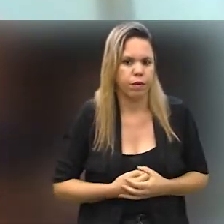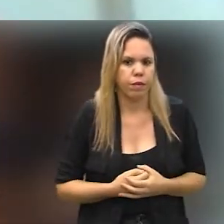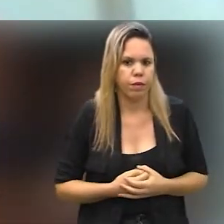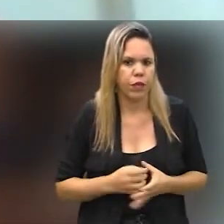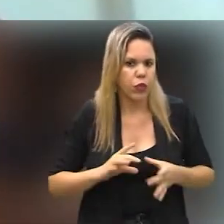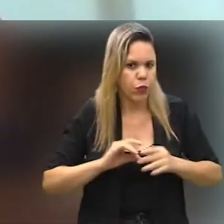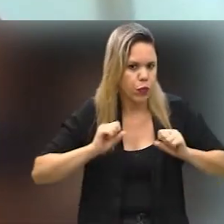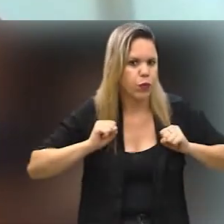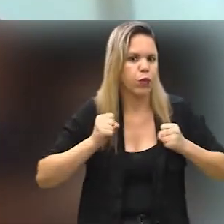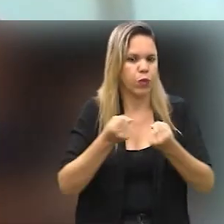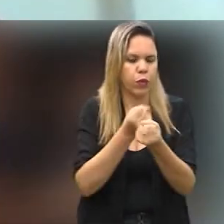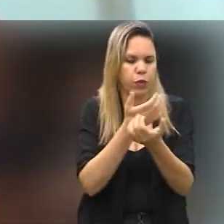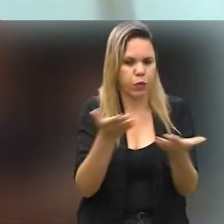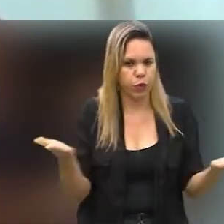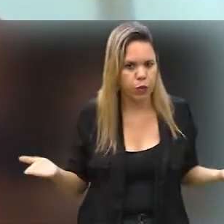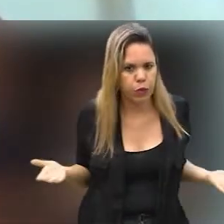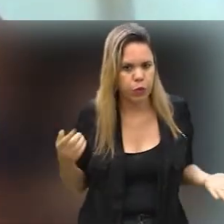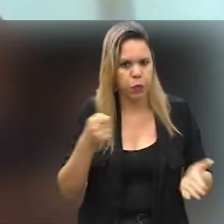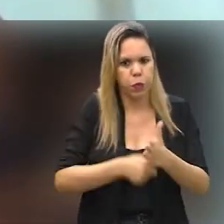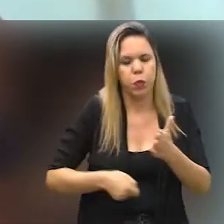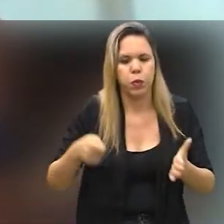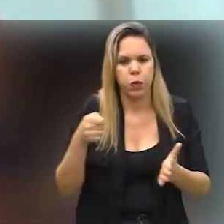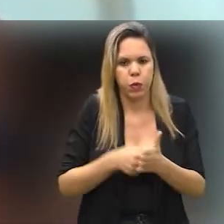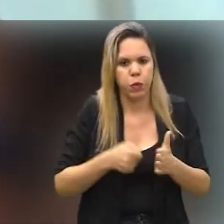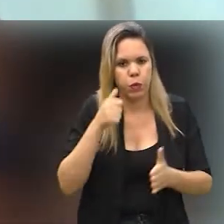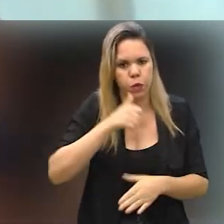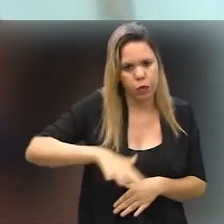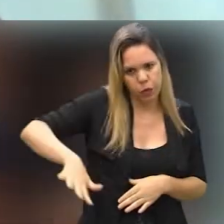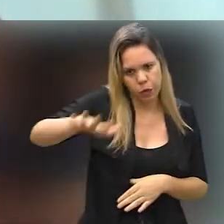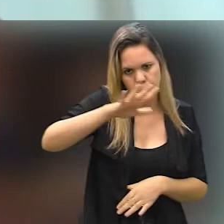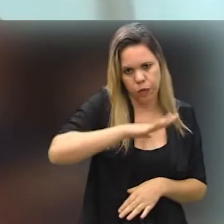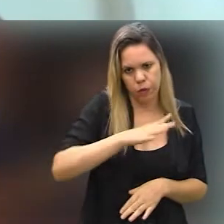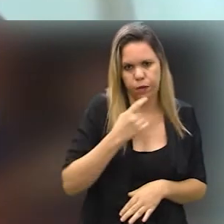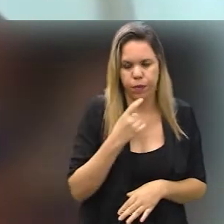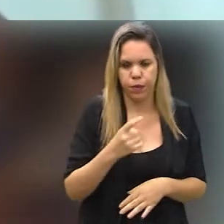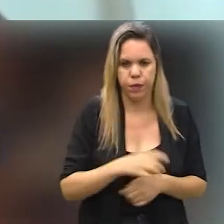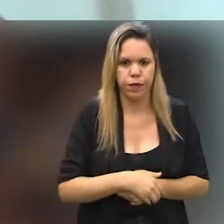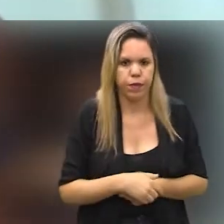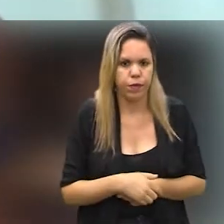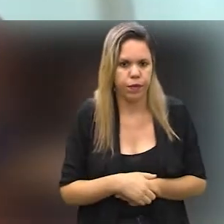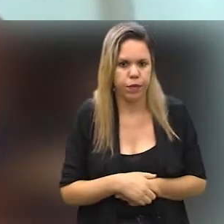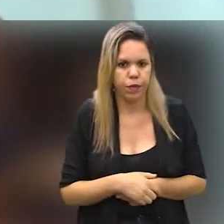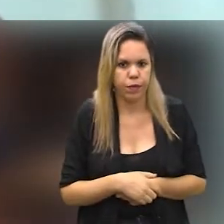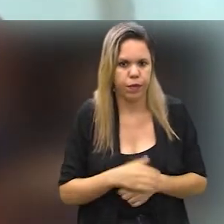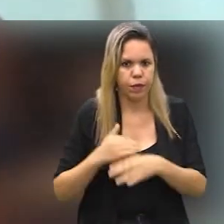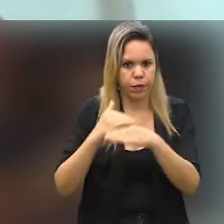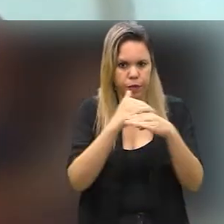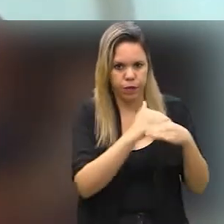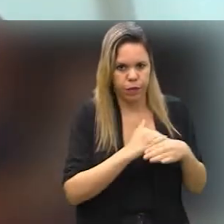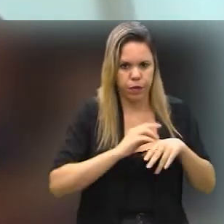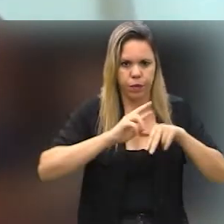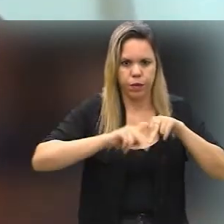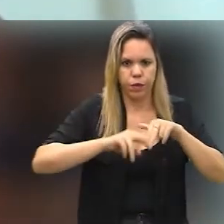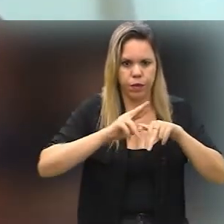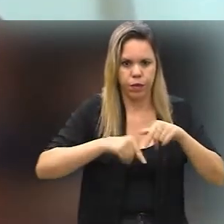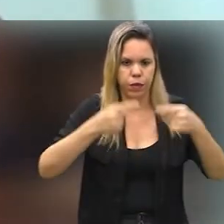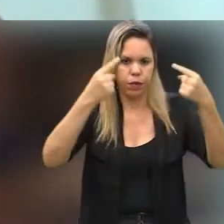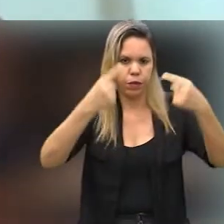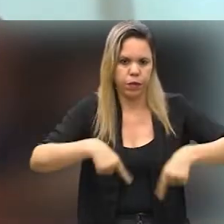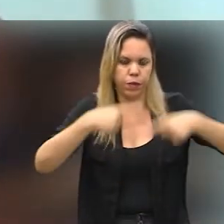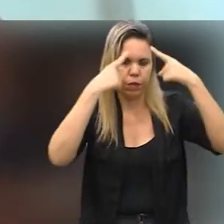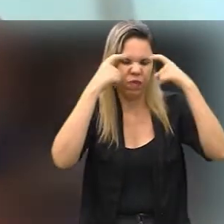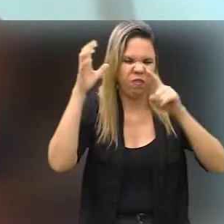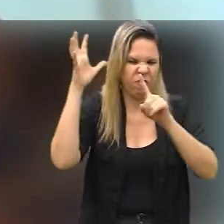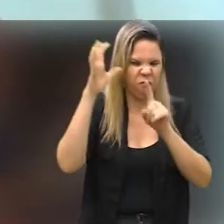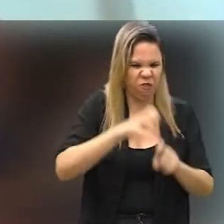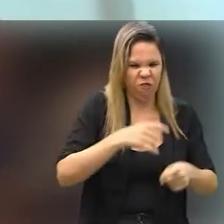disposição para fortalecer a luta das mulheres aqui na cidade de Campinas, pela igualdade de gênero,